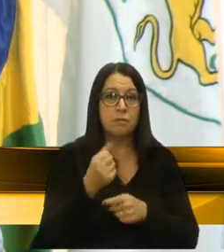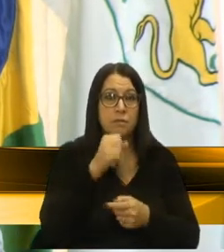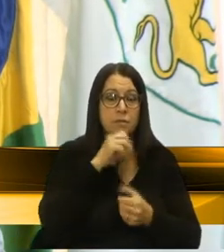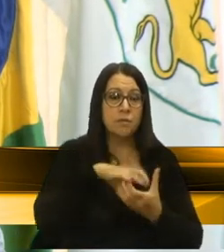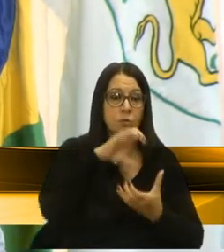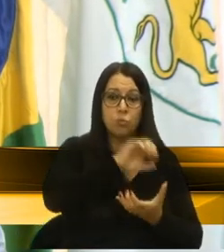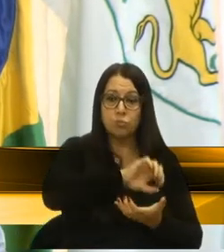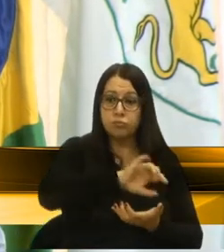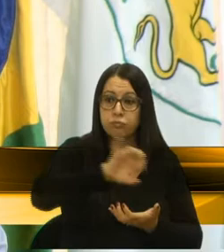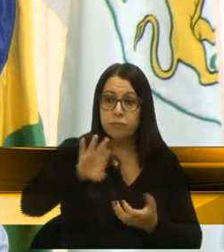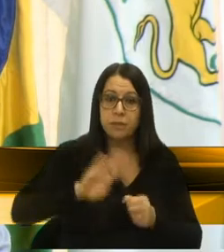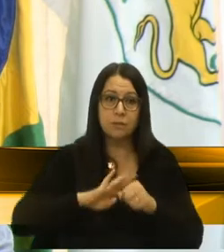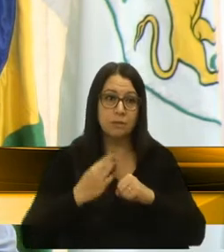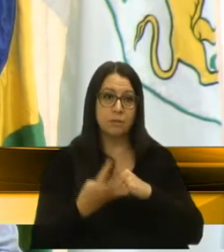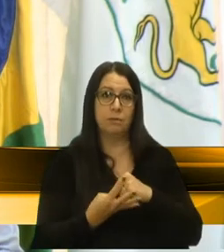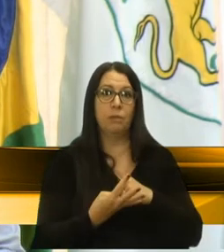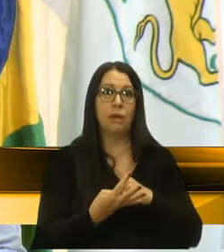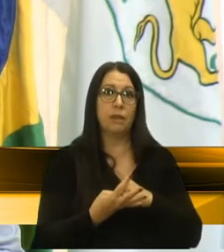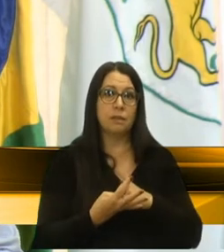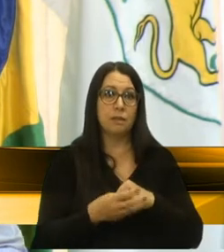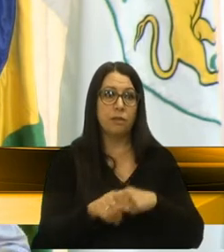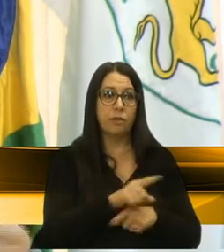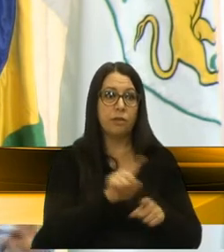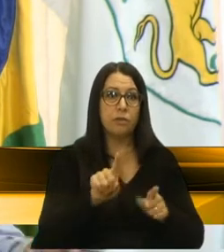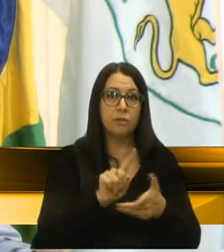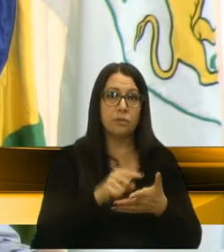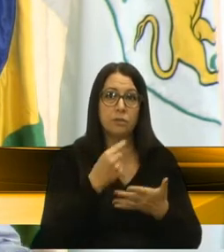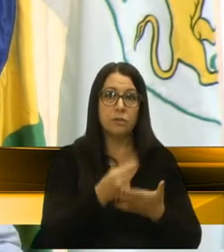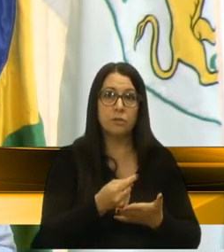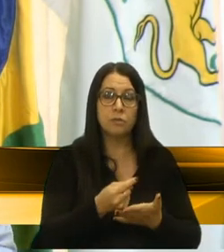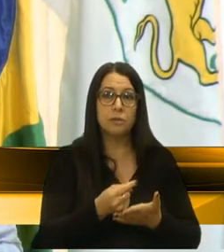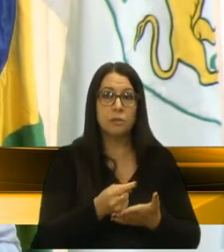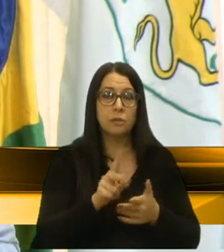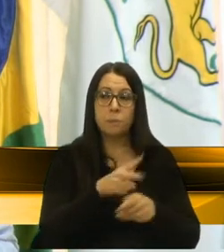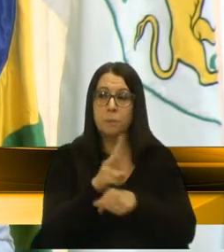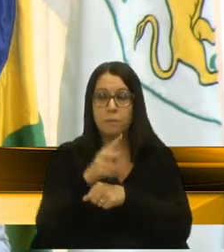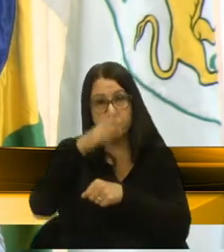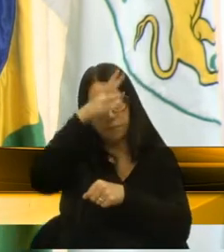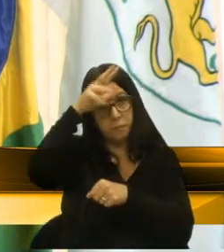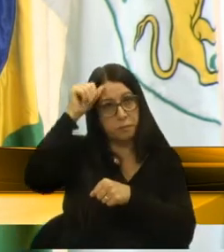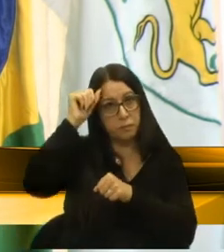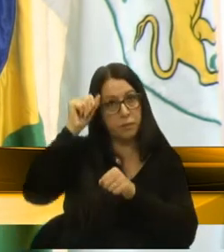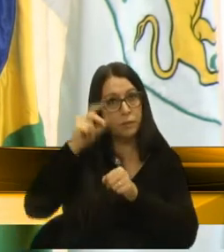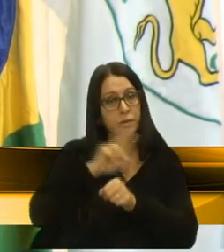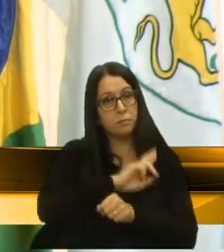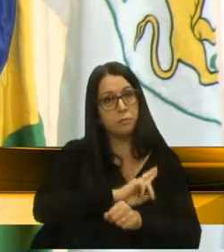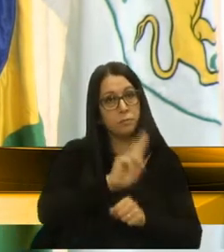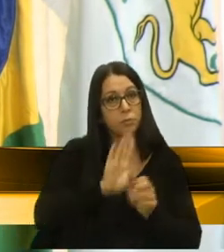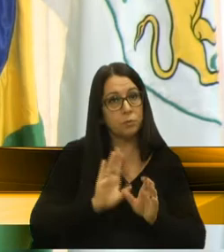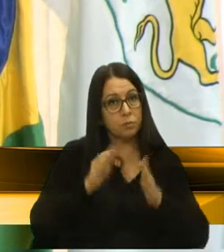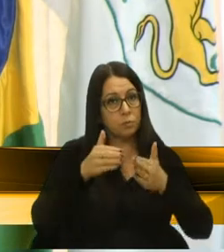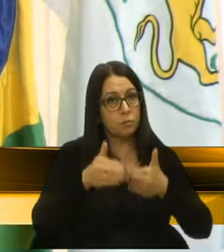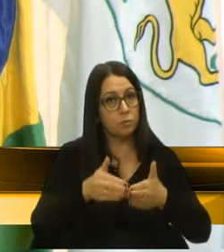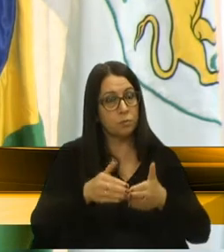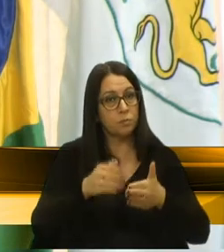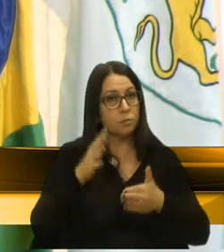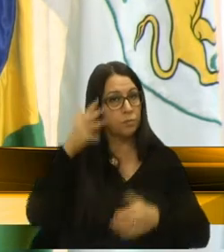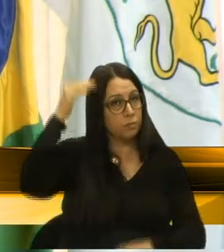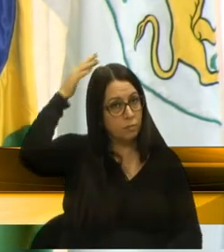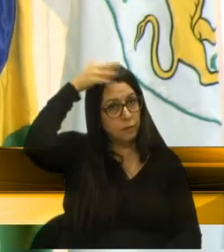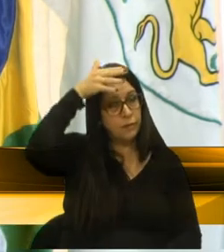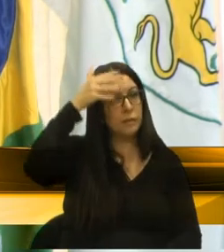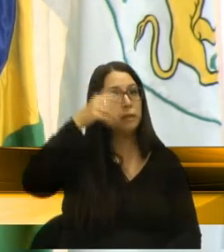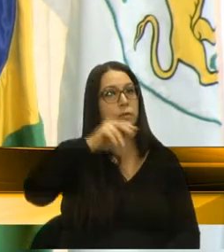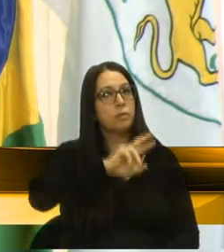infectados pelo coronavírus. E aí nós procuramos a prefeitura de Caxias do Sul, em nome da comissão, em nome dos vereadores Alceu Tomé, vereador